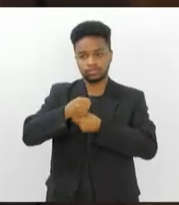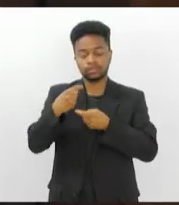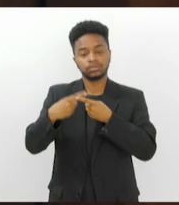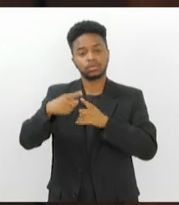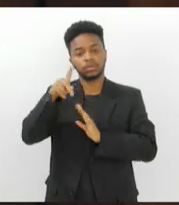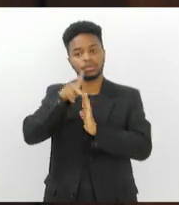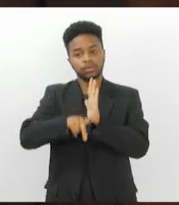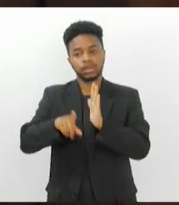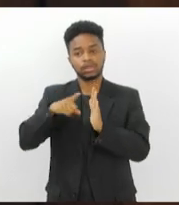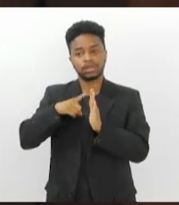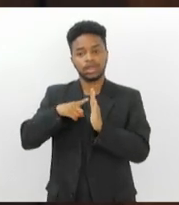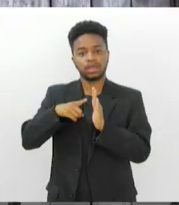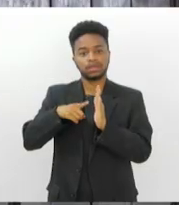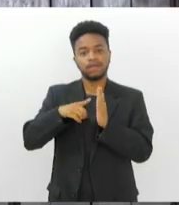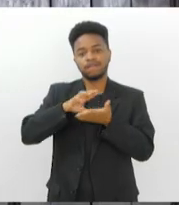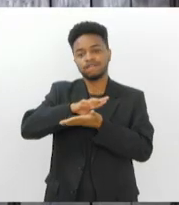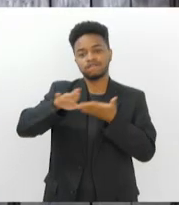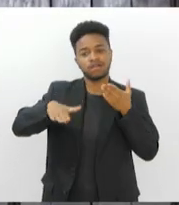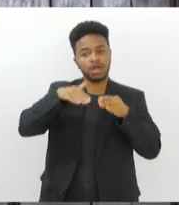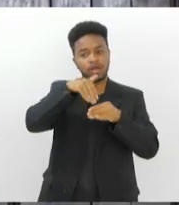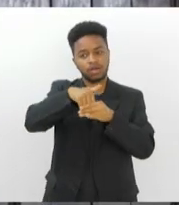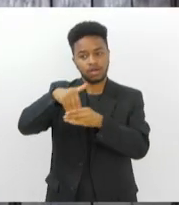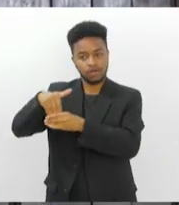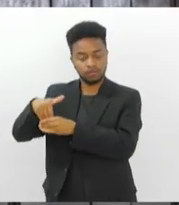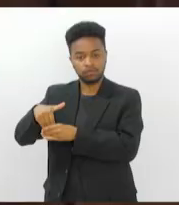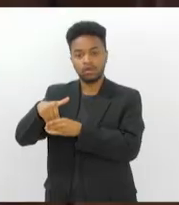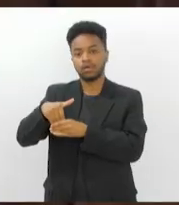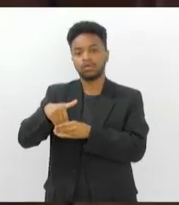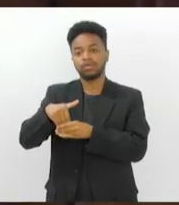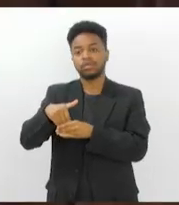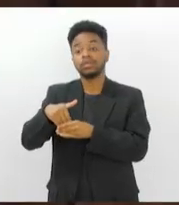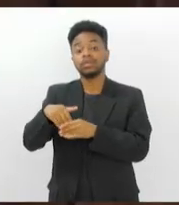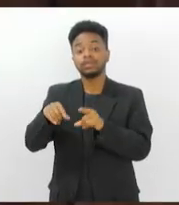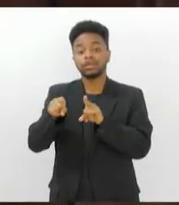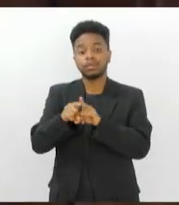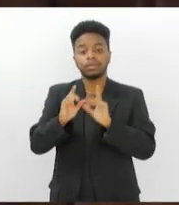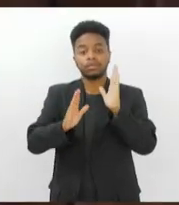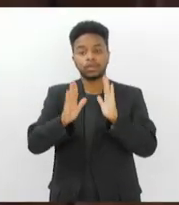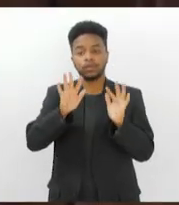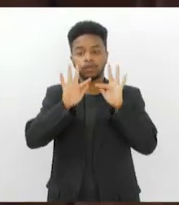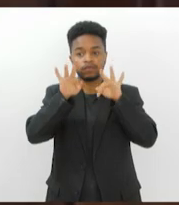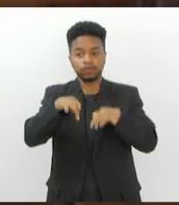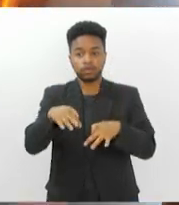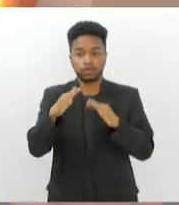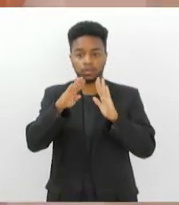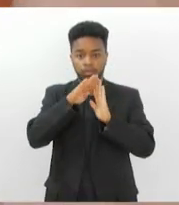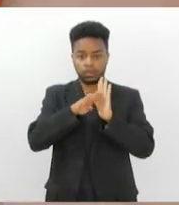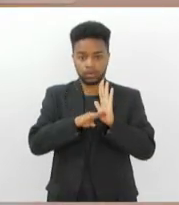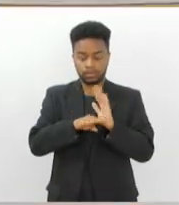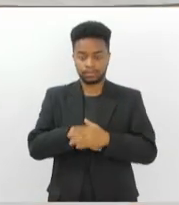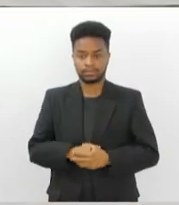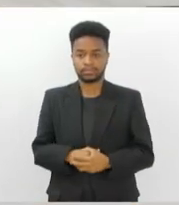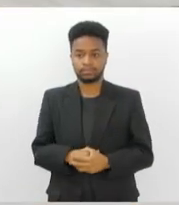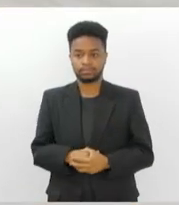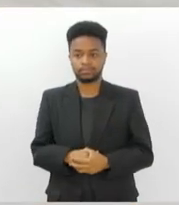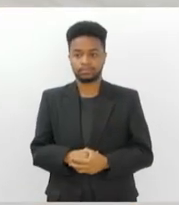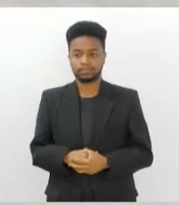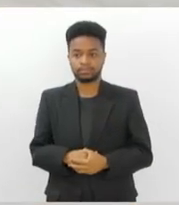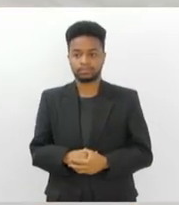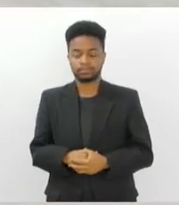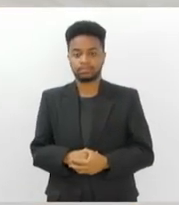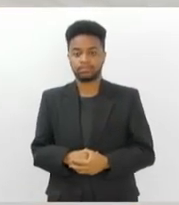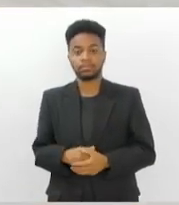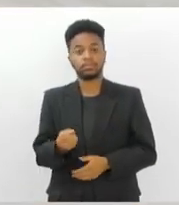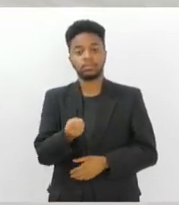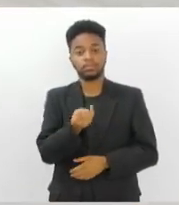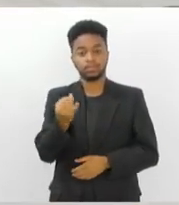projeto recebeu o maior número de votos na sessão de encerramento da edição do programa. O número de